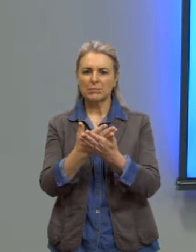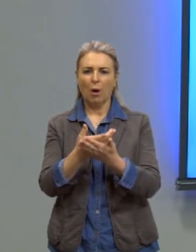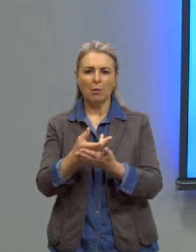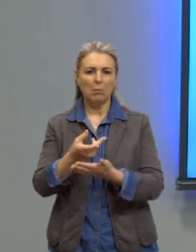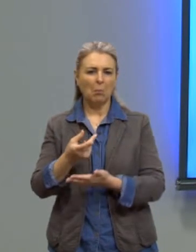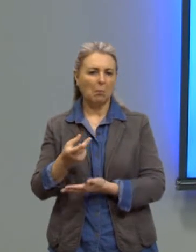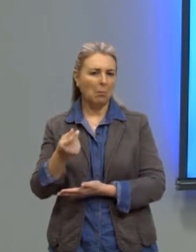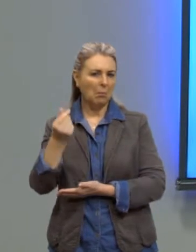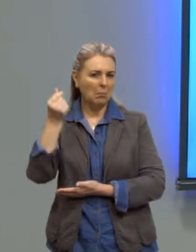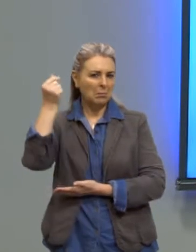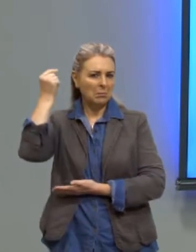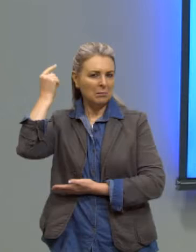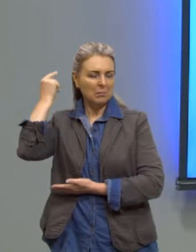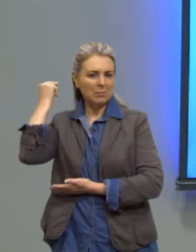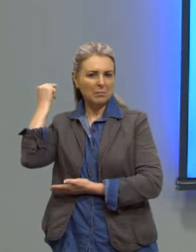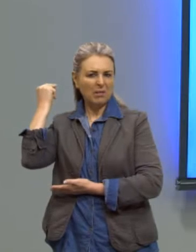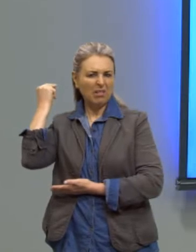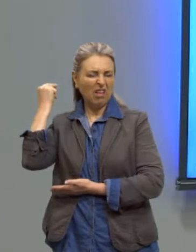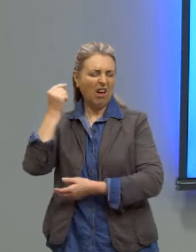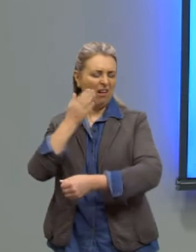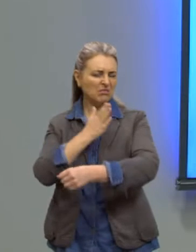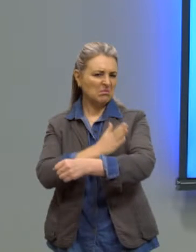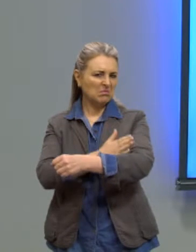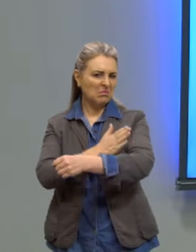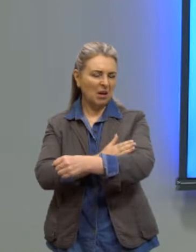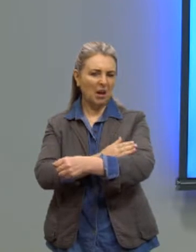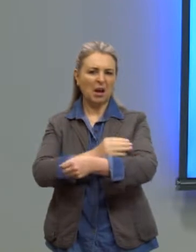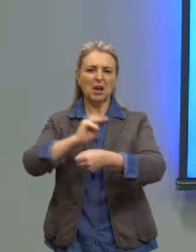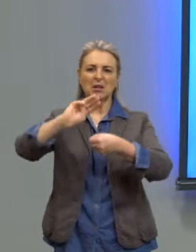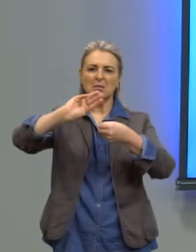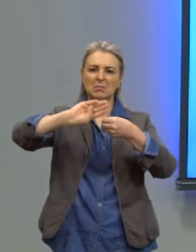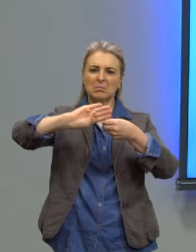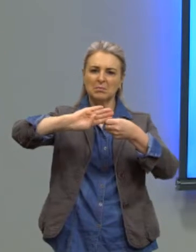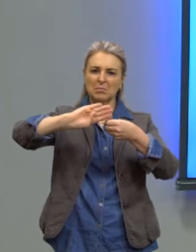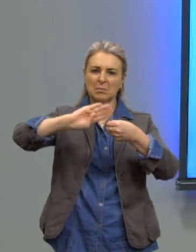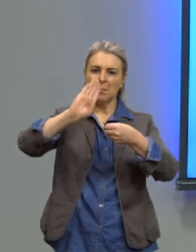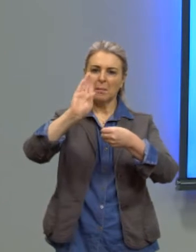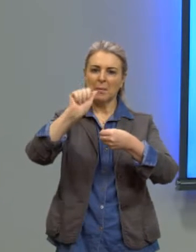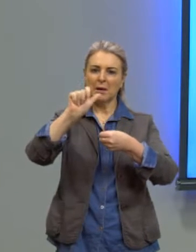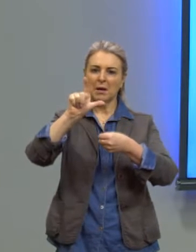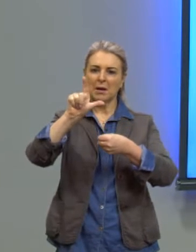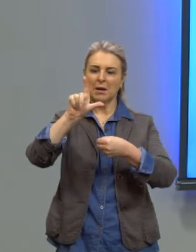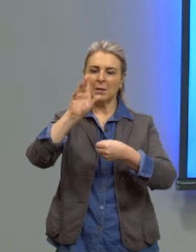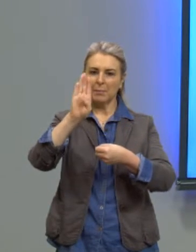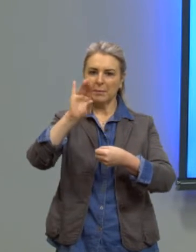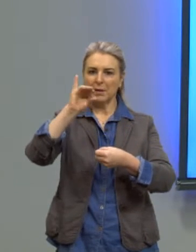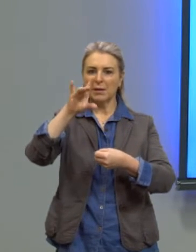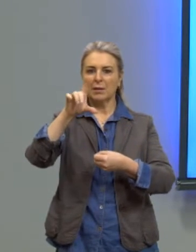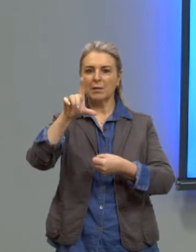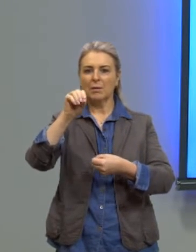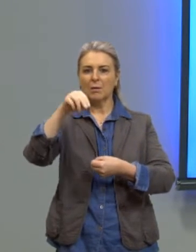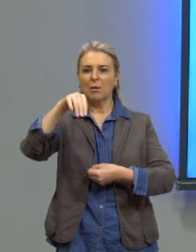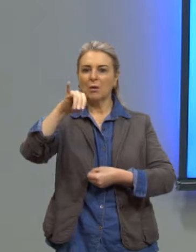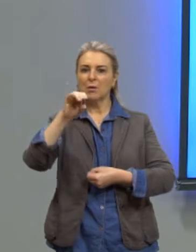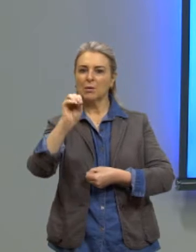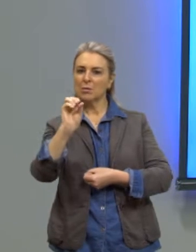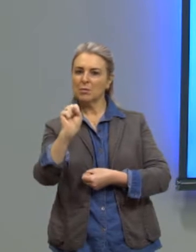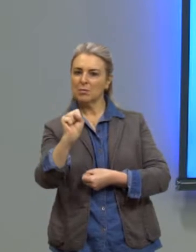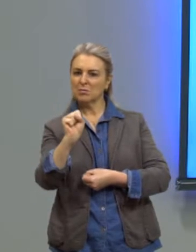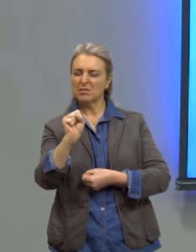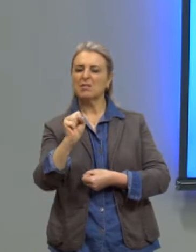tempo. Desde os antigos povos lá dos babilônios, já se falava em progressões aritméticas, certo?